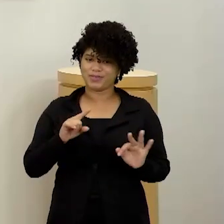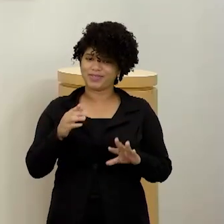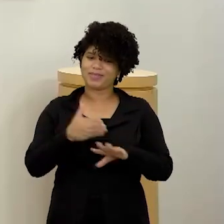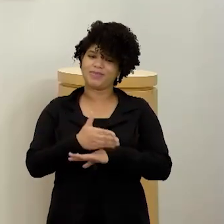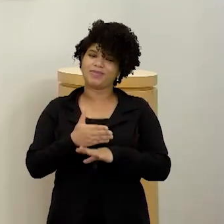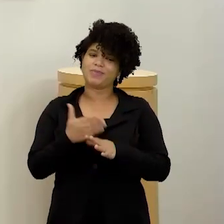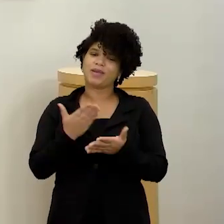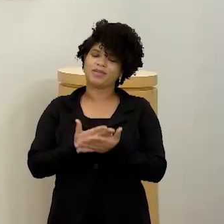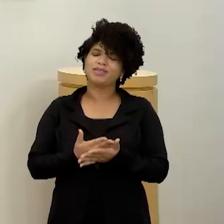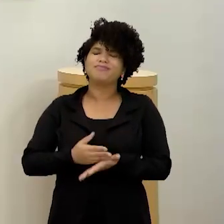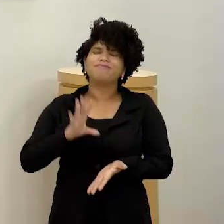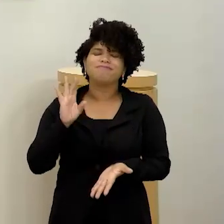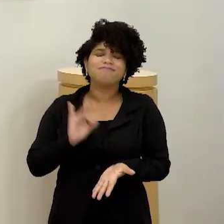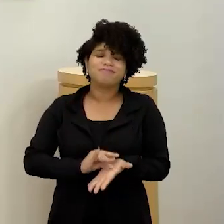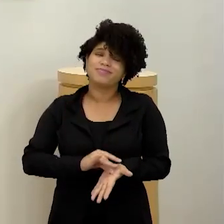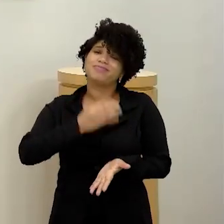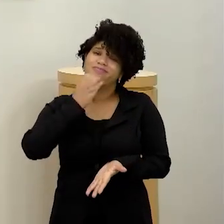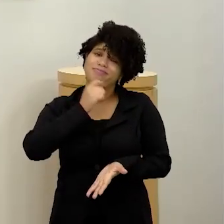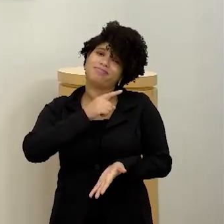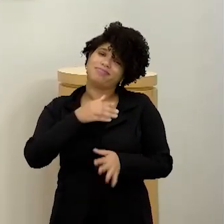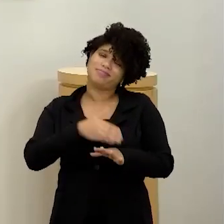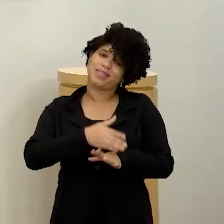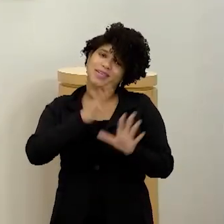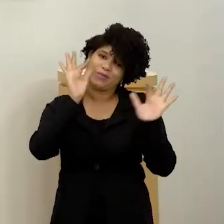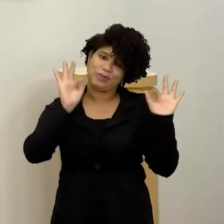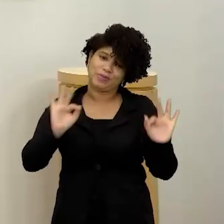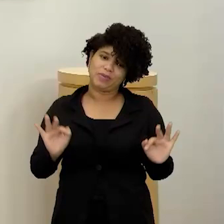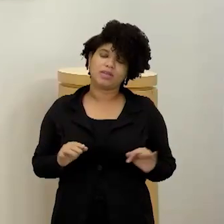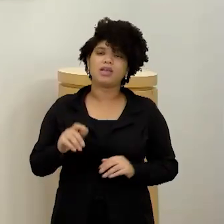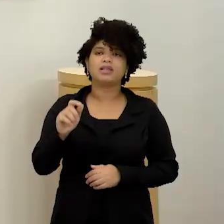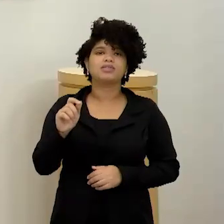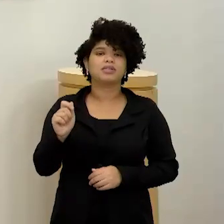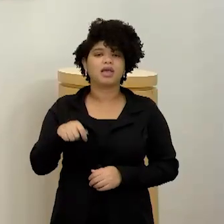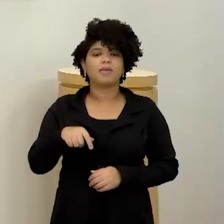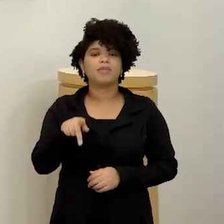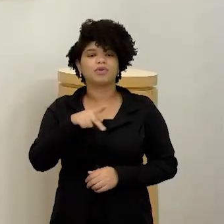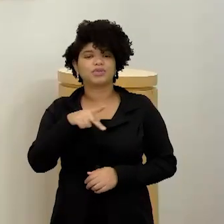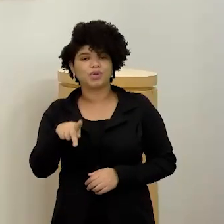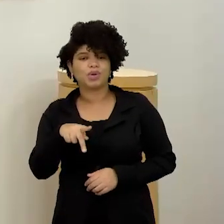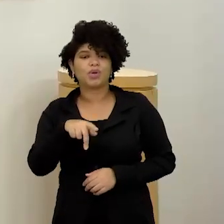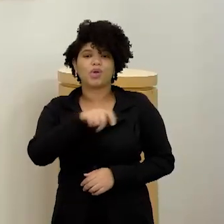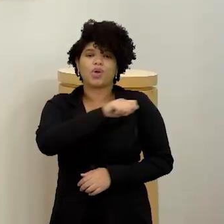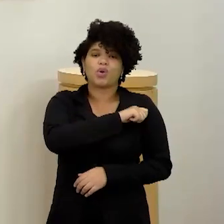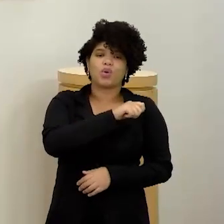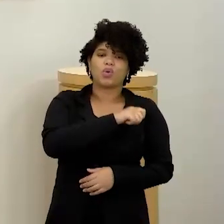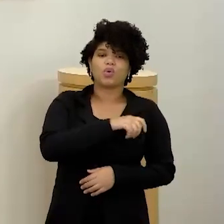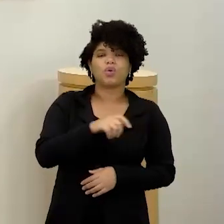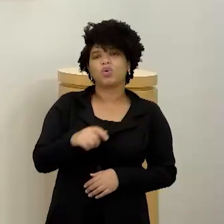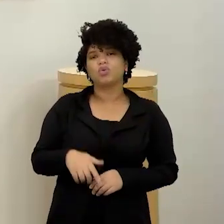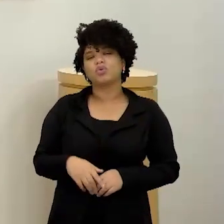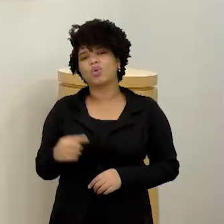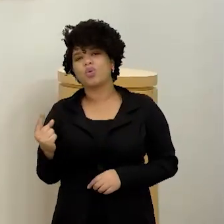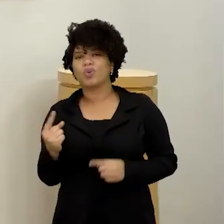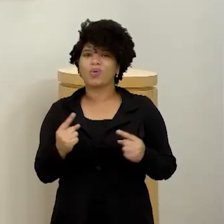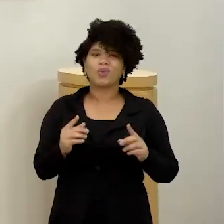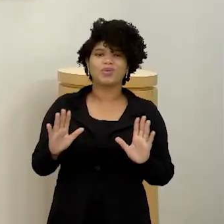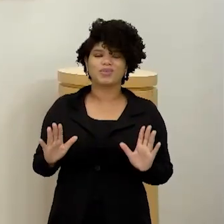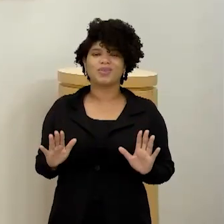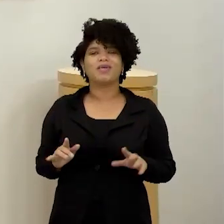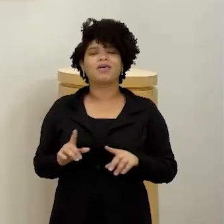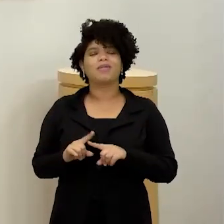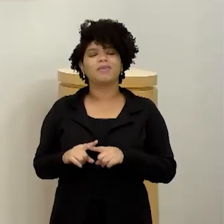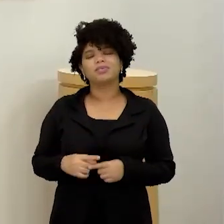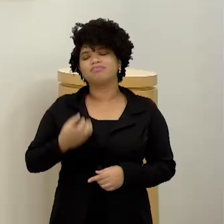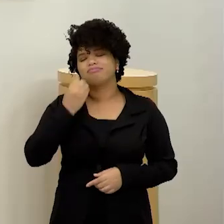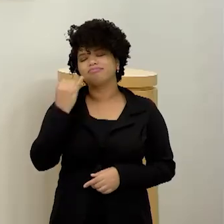vocês participam, verdade. Pode ser estudante, pode ser professor, às vezes mais, às vezes menos, mas